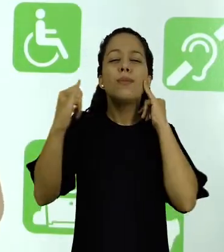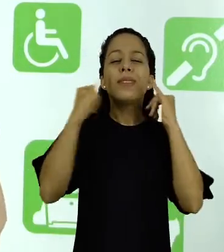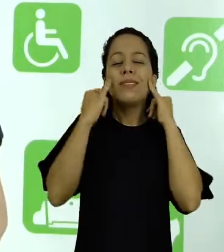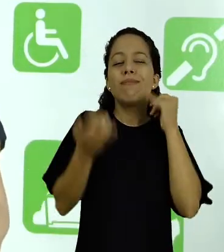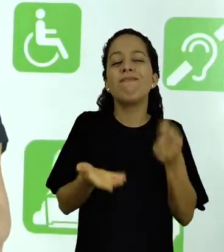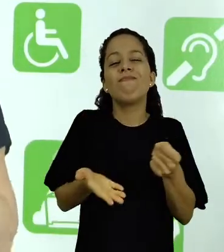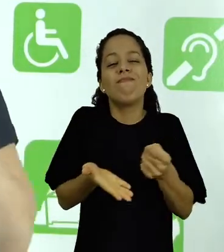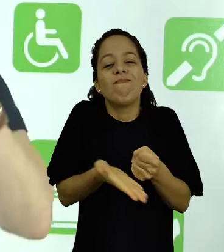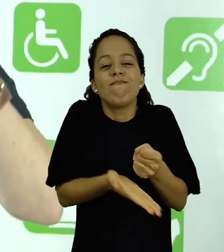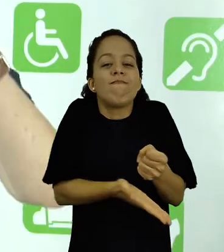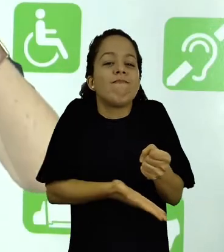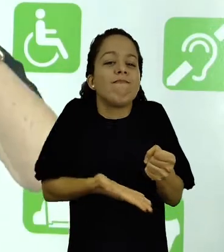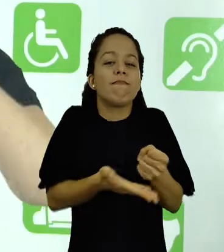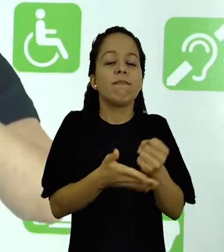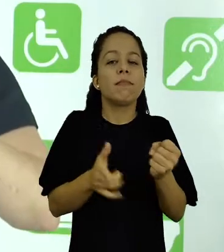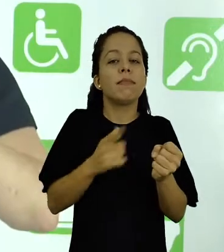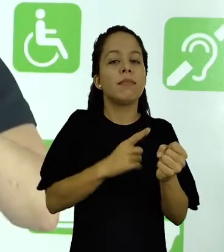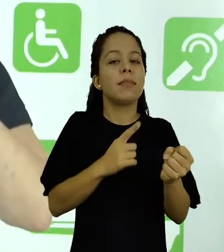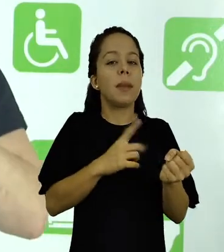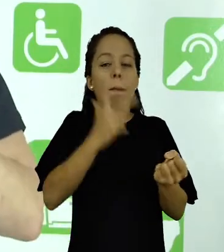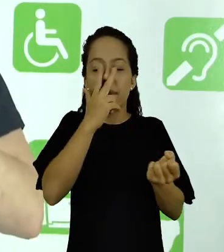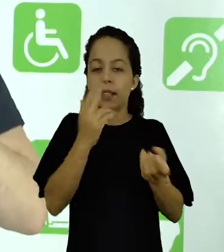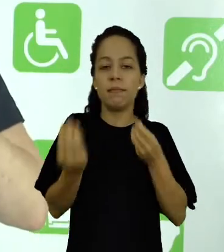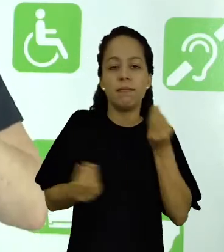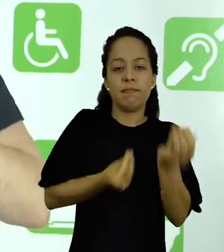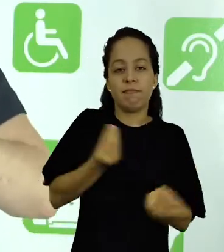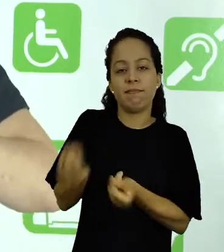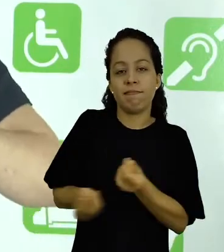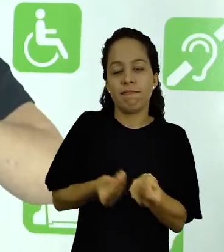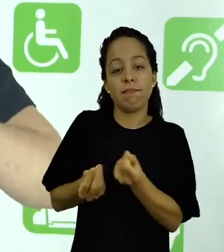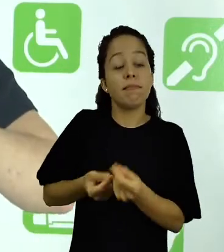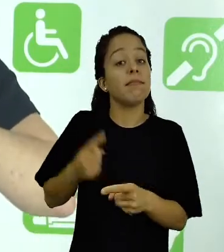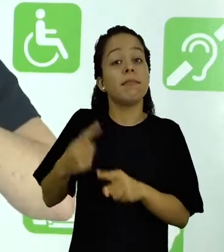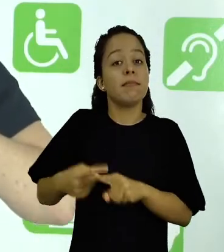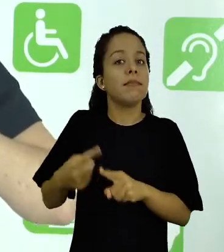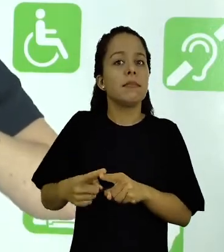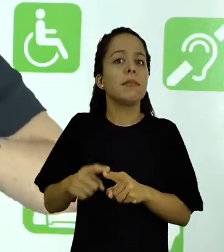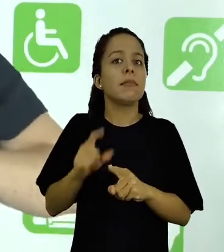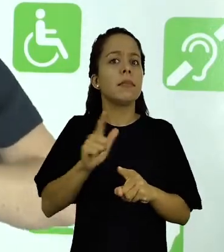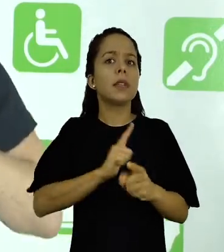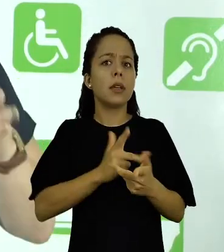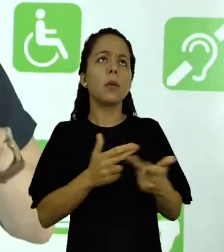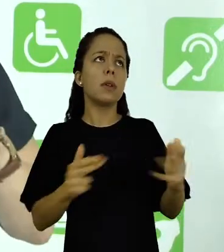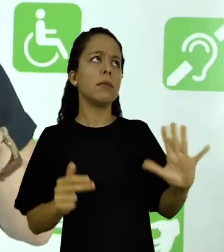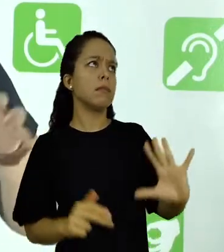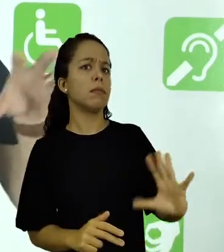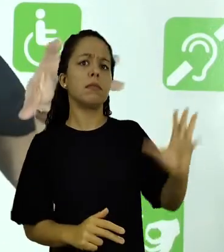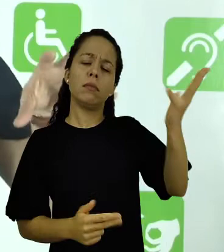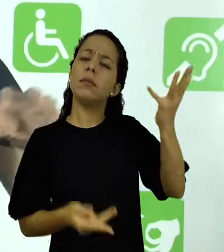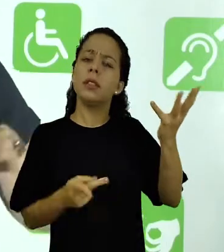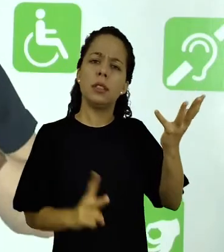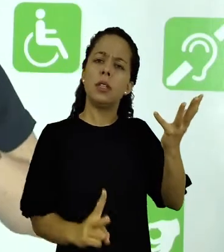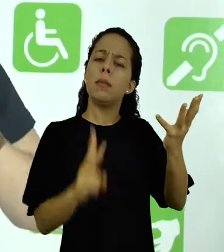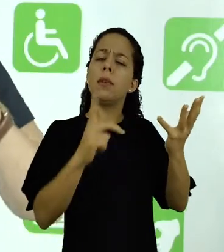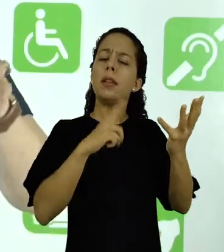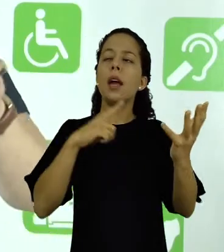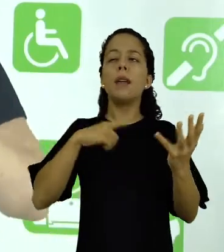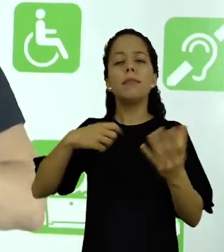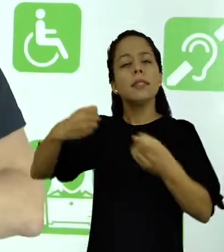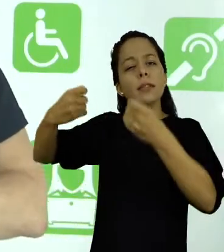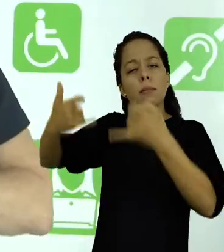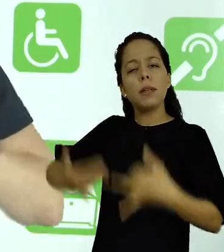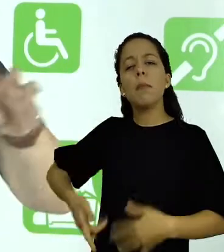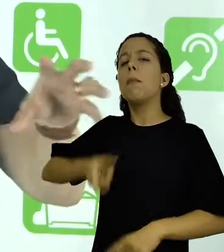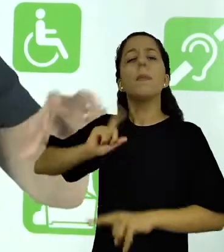superficialidade. Ele é fragmentado porque, com base em um determinado fenômeno, se busca explicar